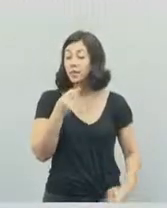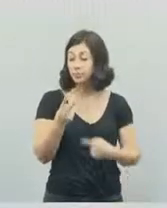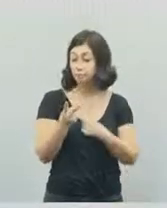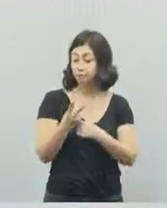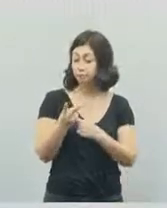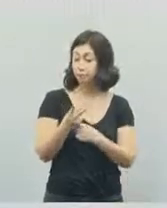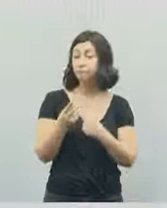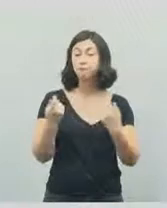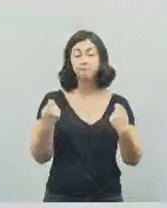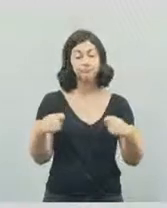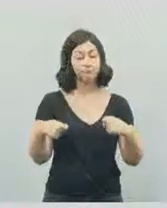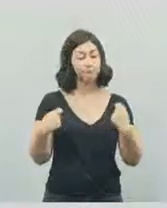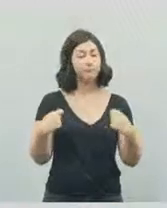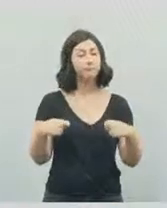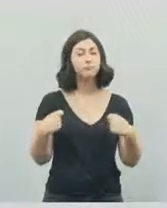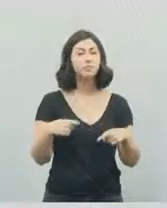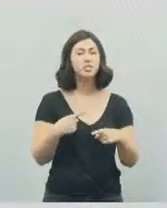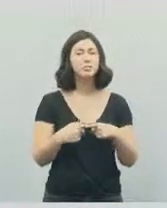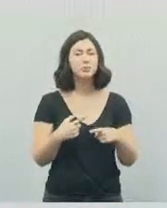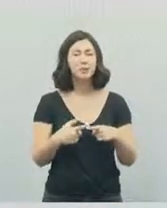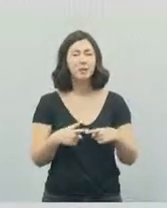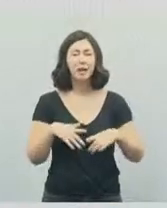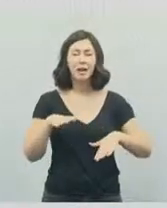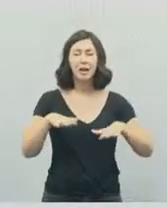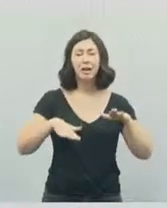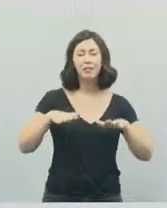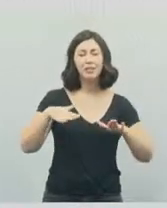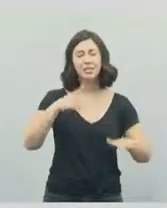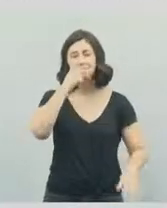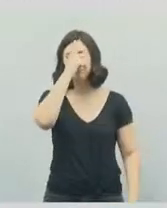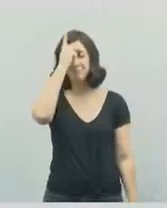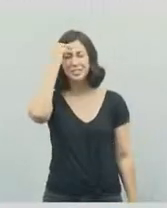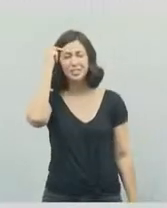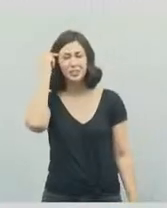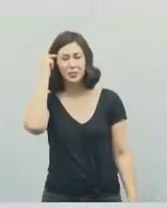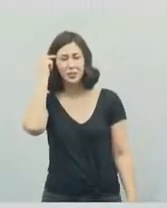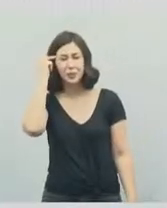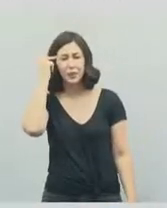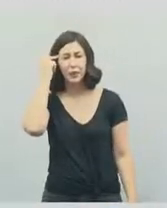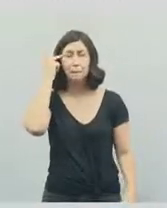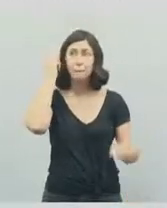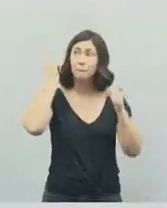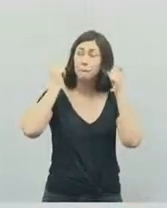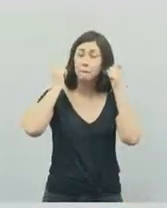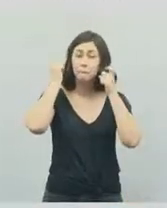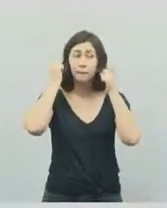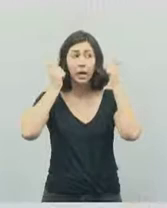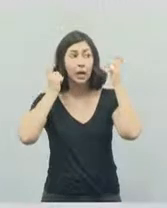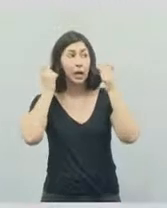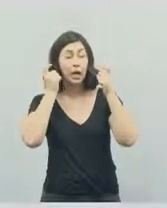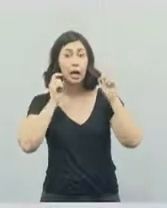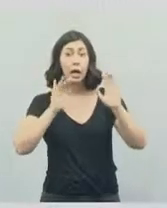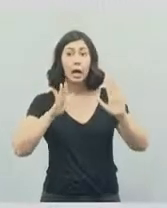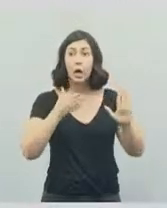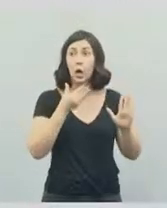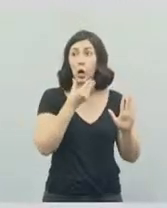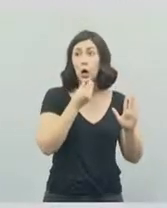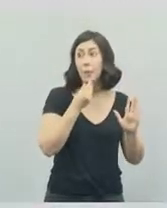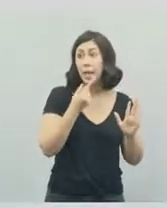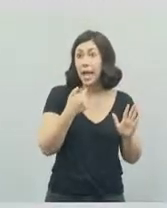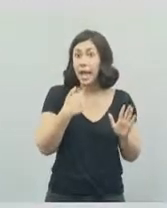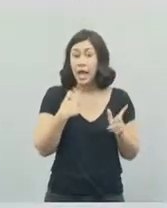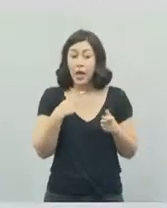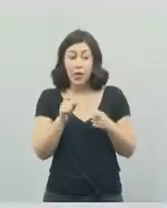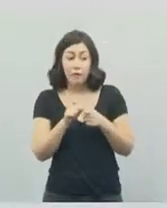precisa se cuidar. Porque às vezes a pessoa, ela fica preocupada, né? É homem ficar, mas vou